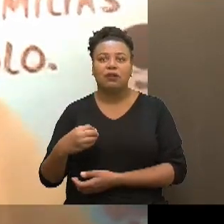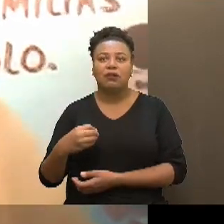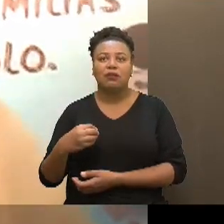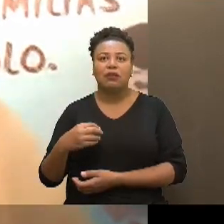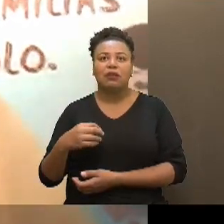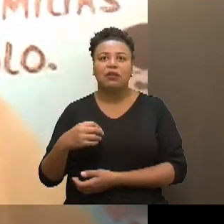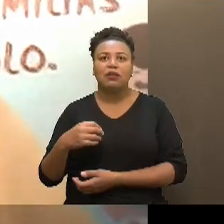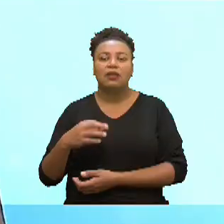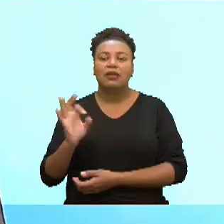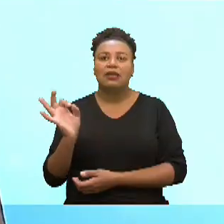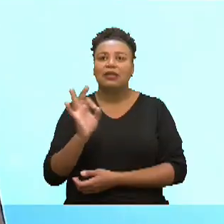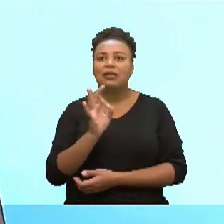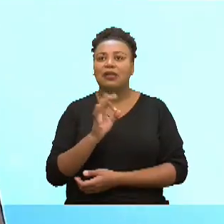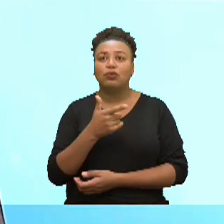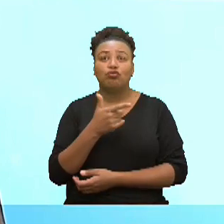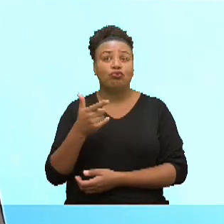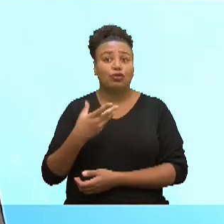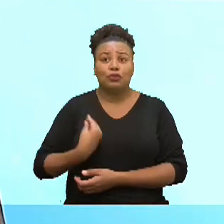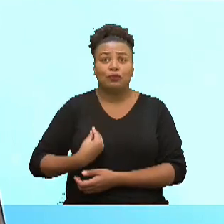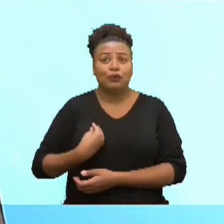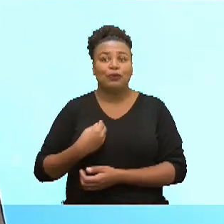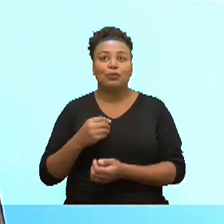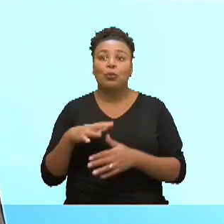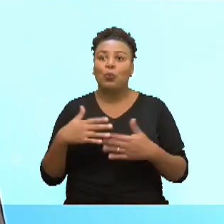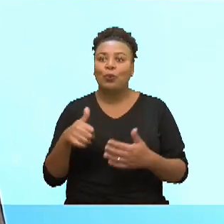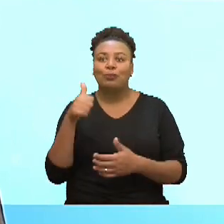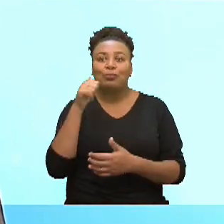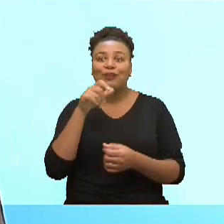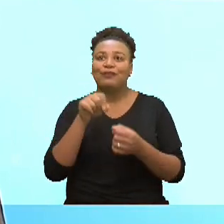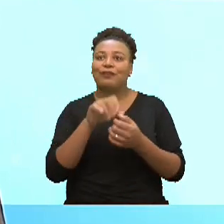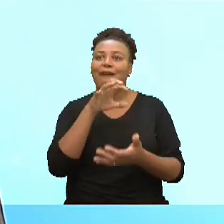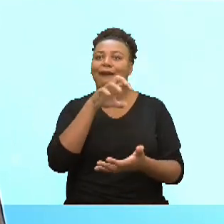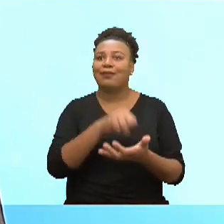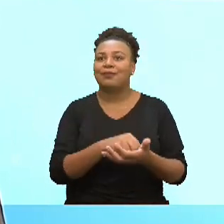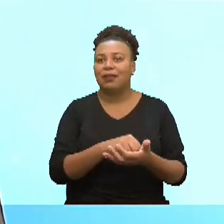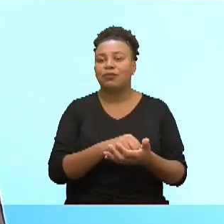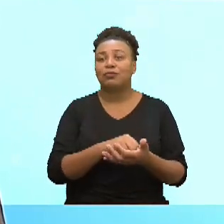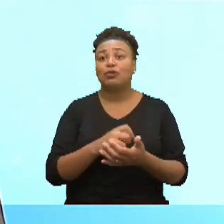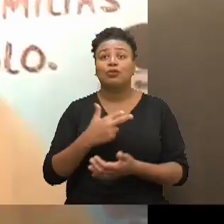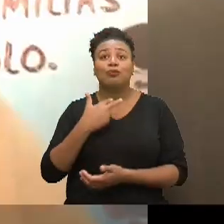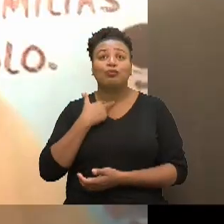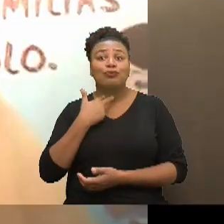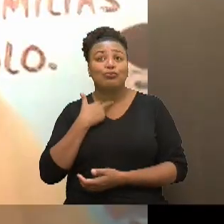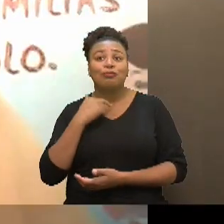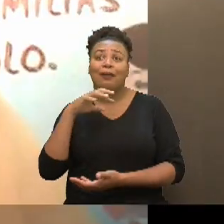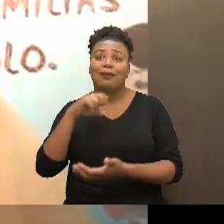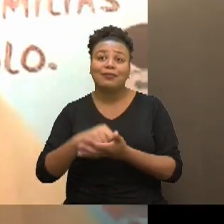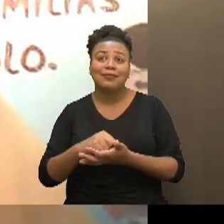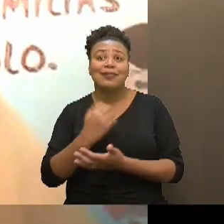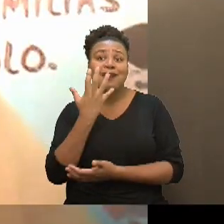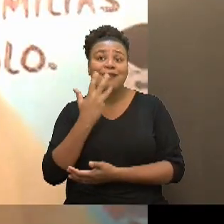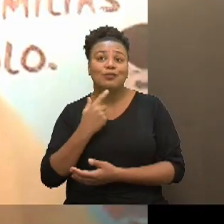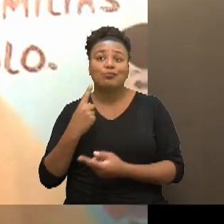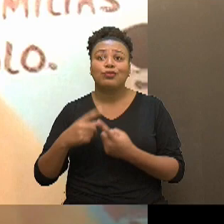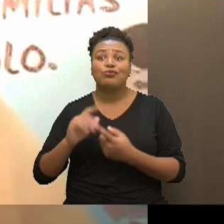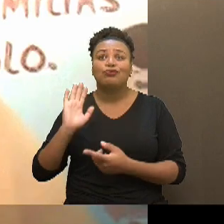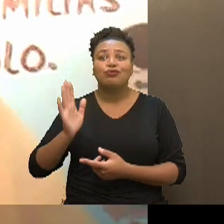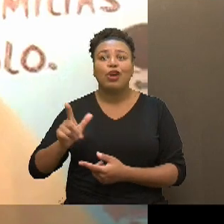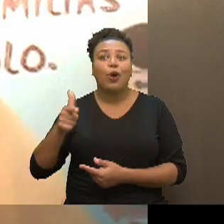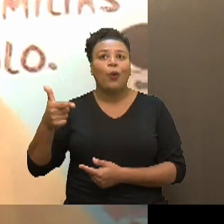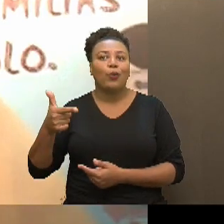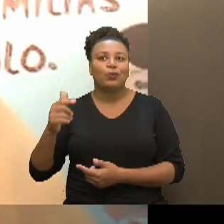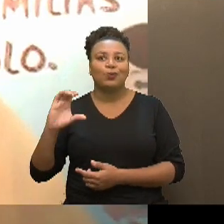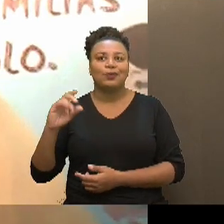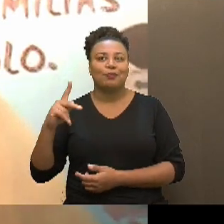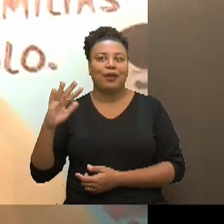nem, né, nem estavam com as crianças, daí, quando as mulheres foram cadastrar, elas não podiam cadastrar as crianças, porque já estavam cadastradas em